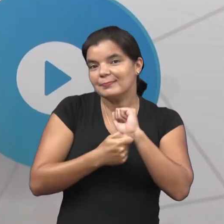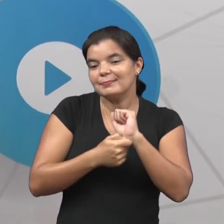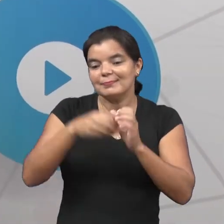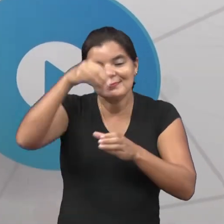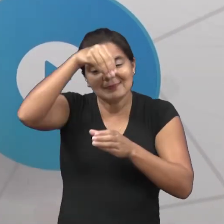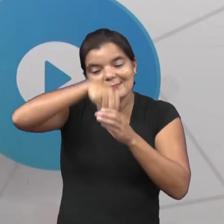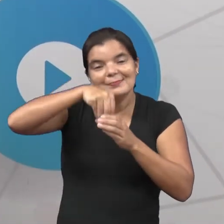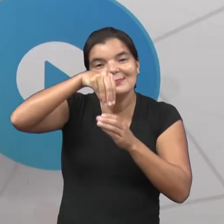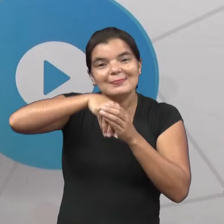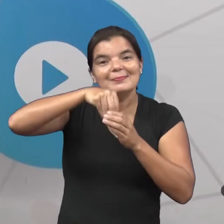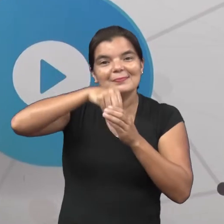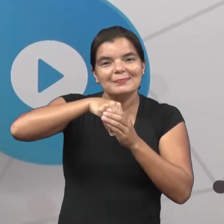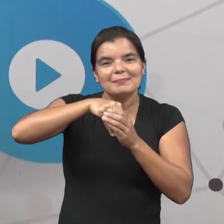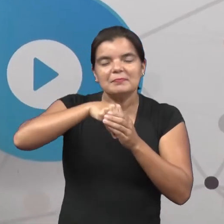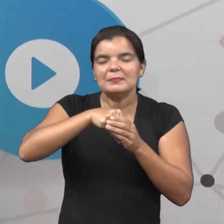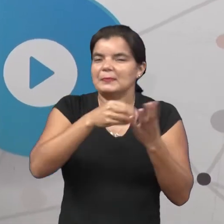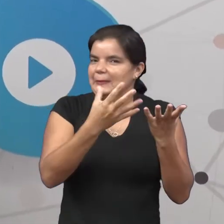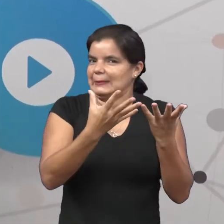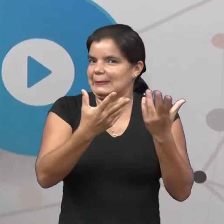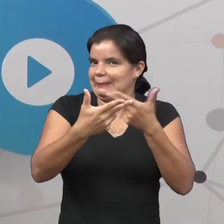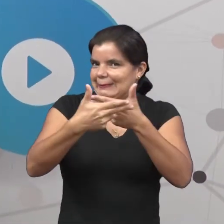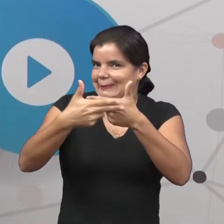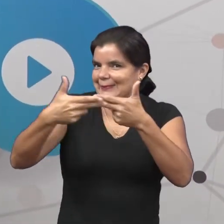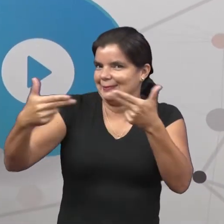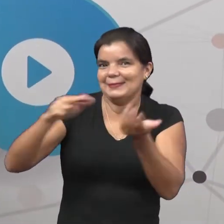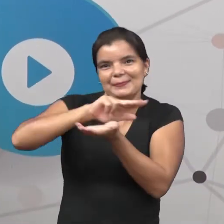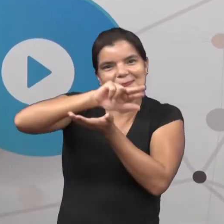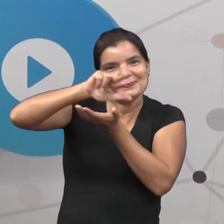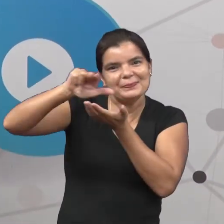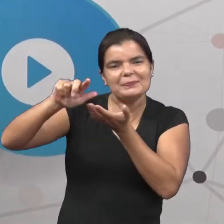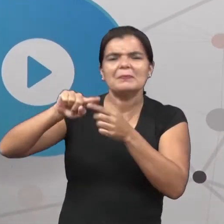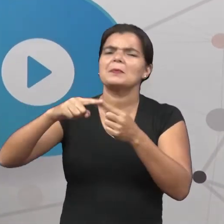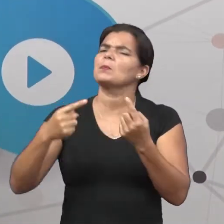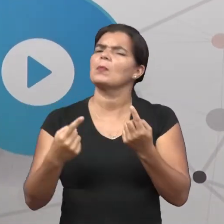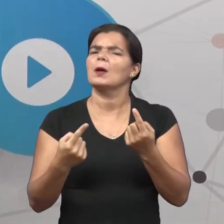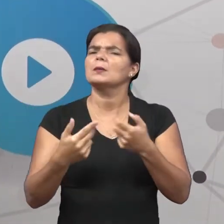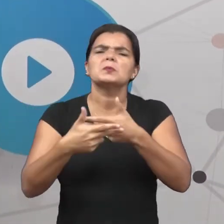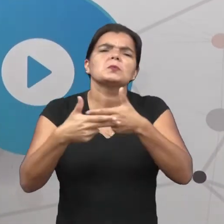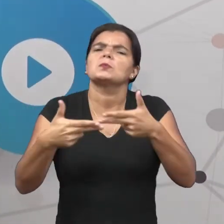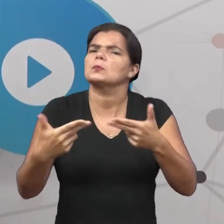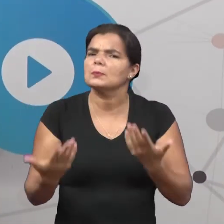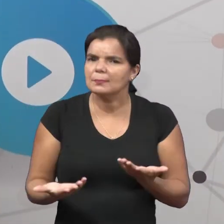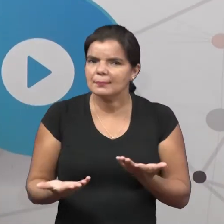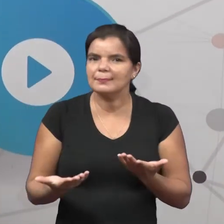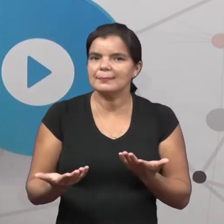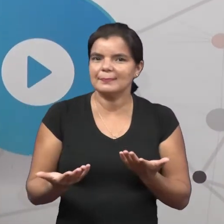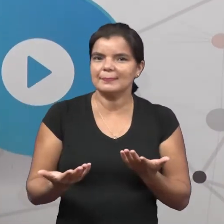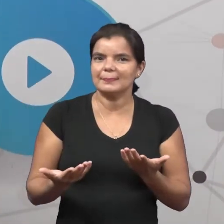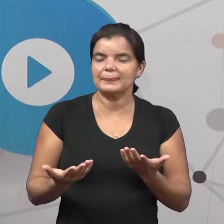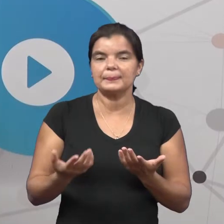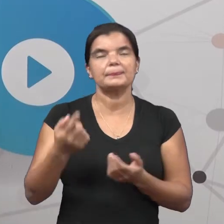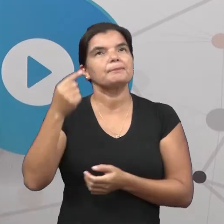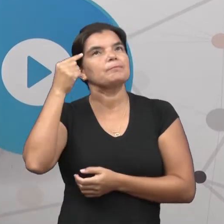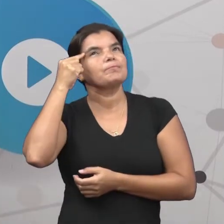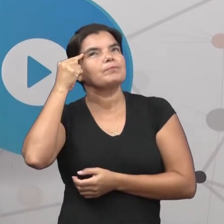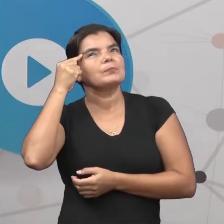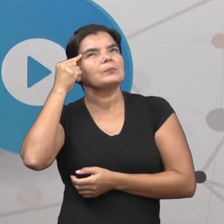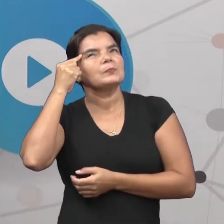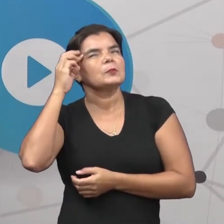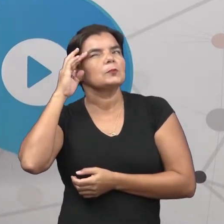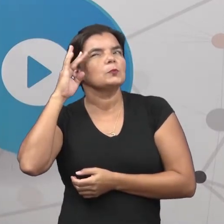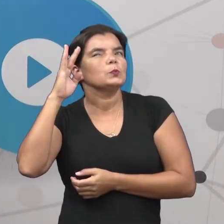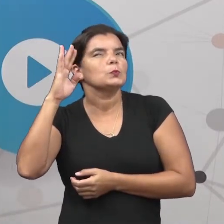nela há muitas coisas. Mas que coisas serão essas? Vamos imaginar um